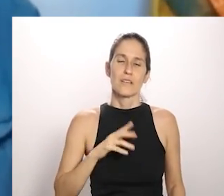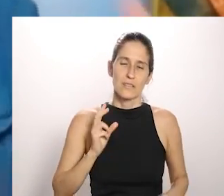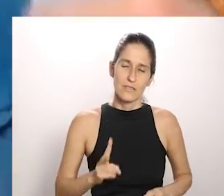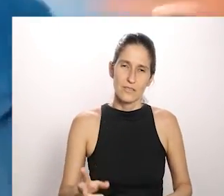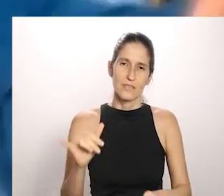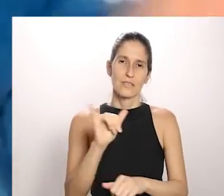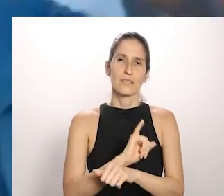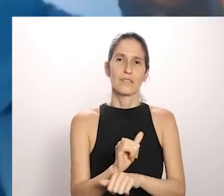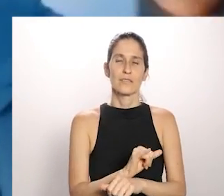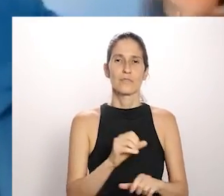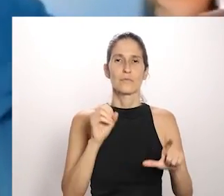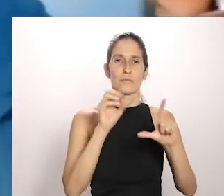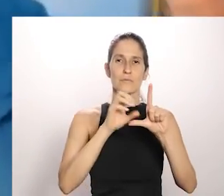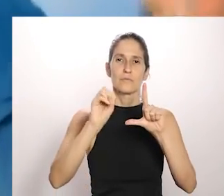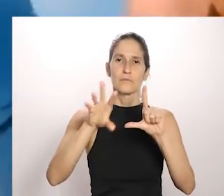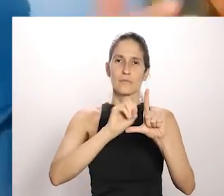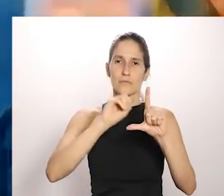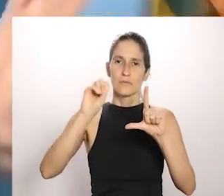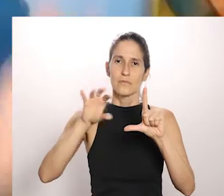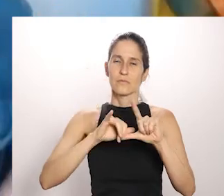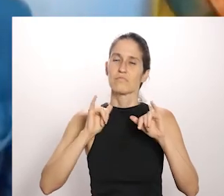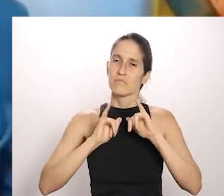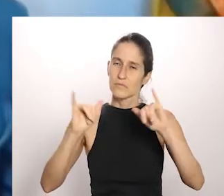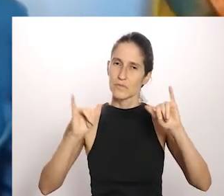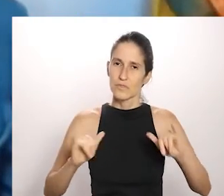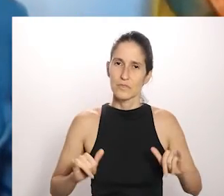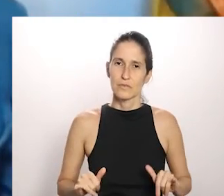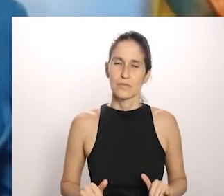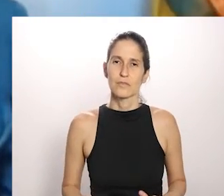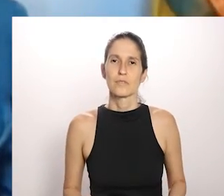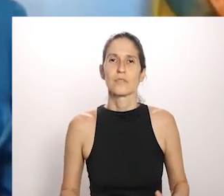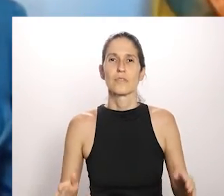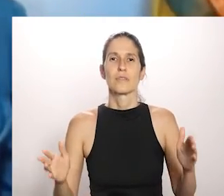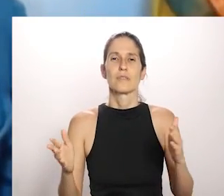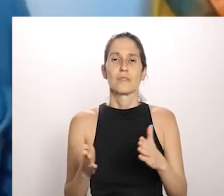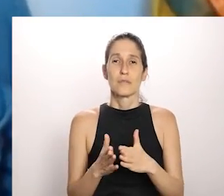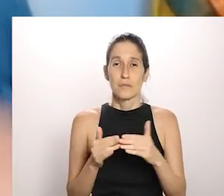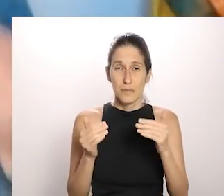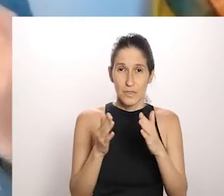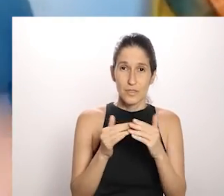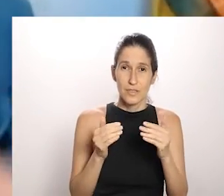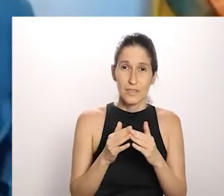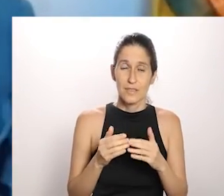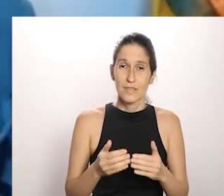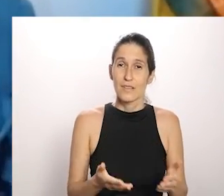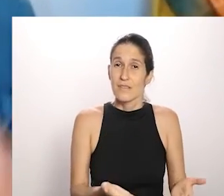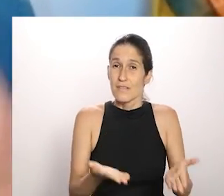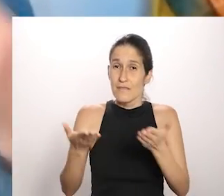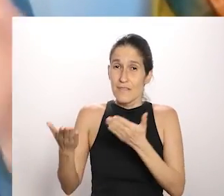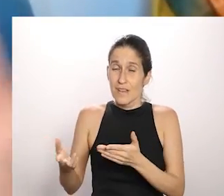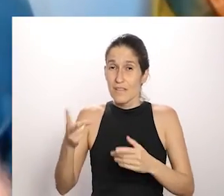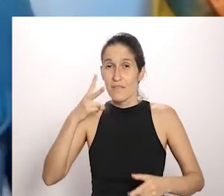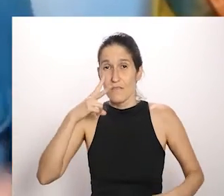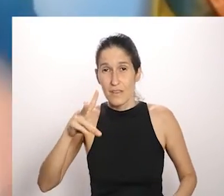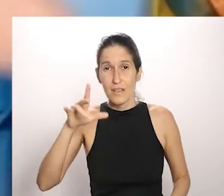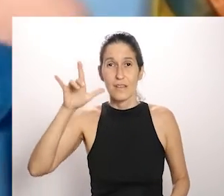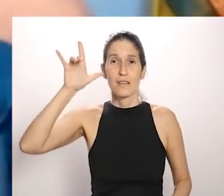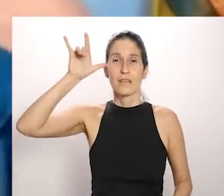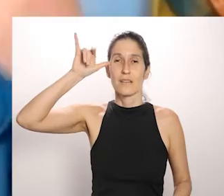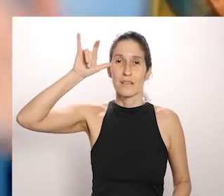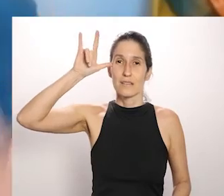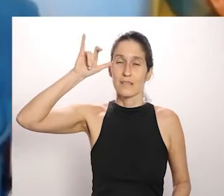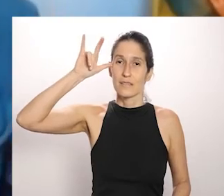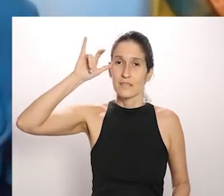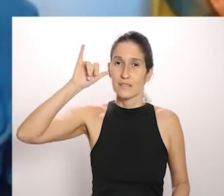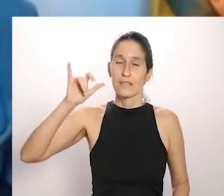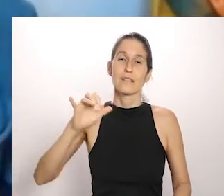ficar publique aí notici compartilhe e o apelo que Marcel fez é o seguinte entrem nos Instagrams nos